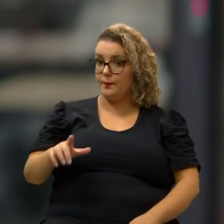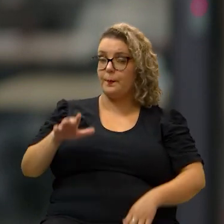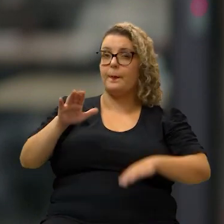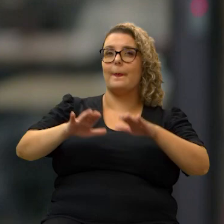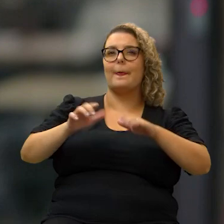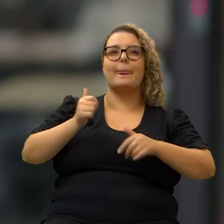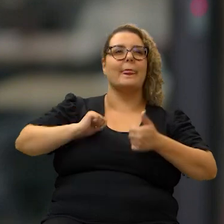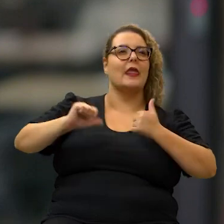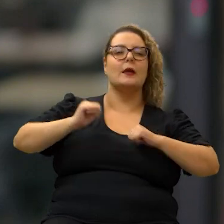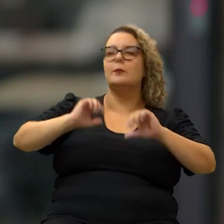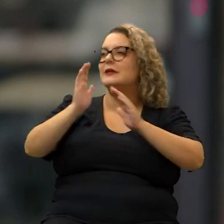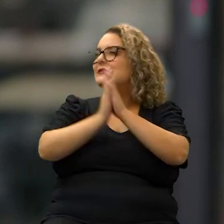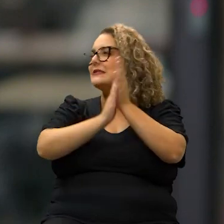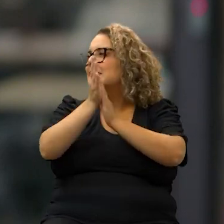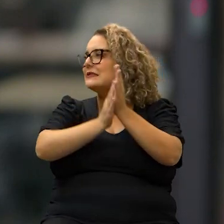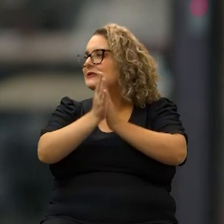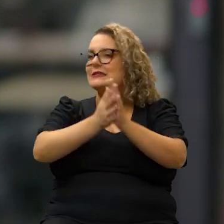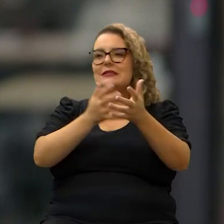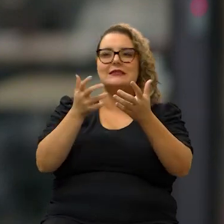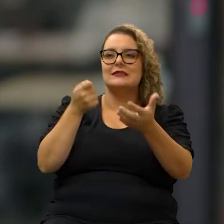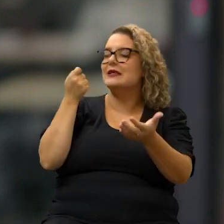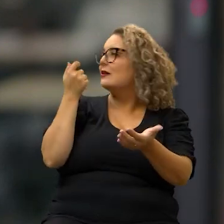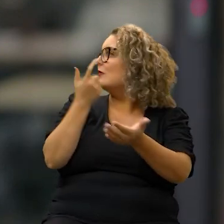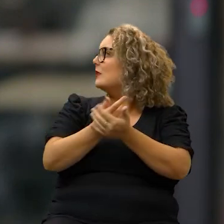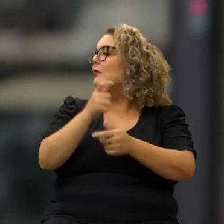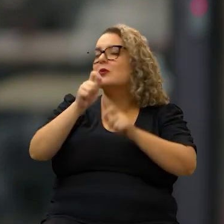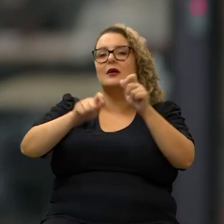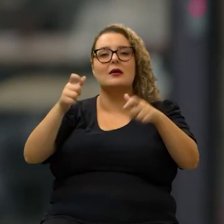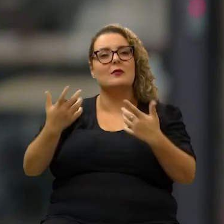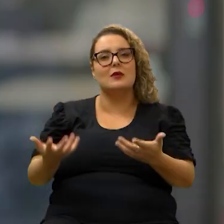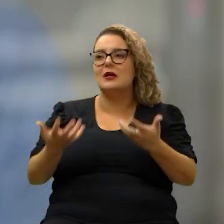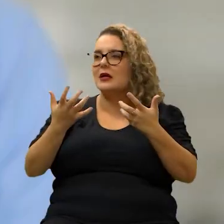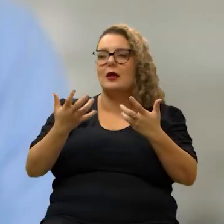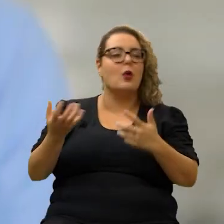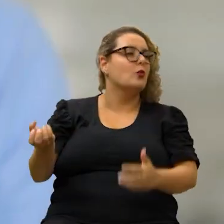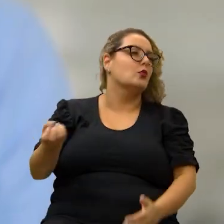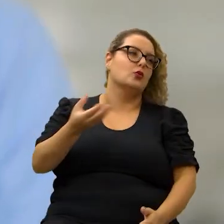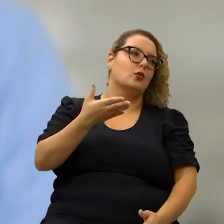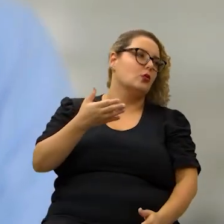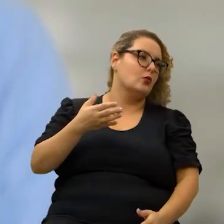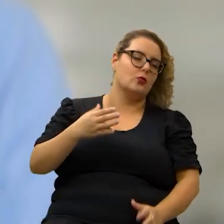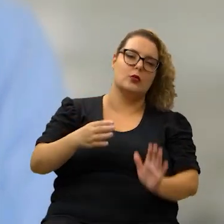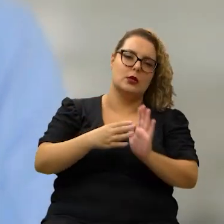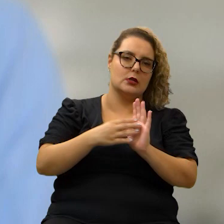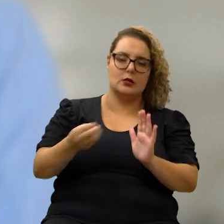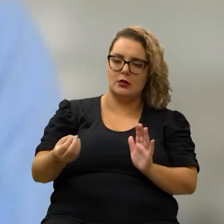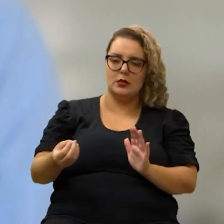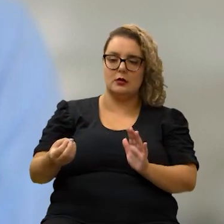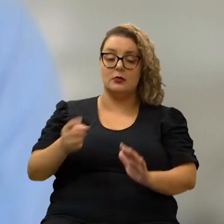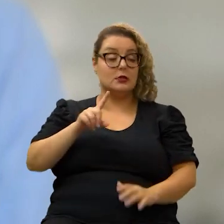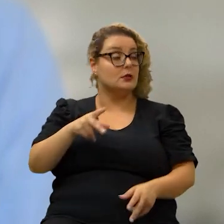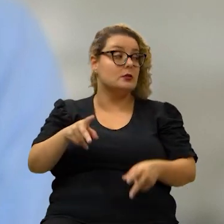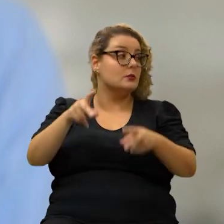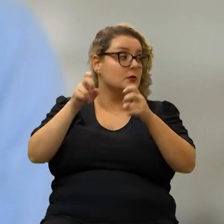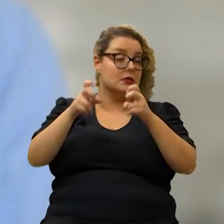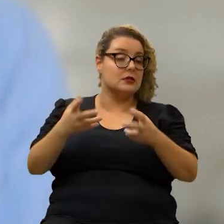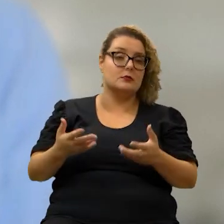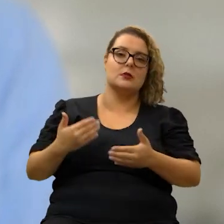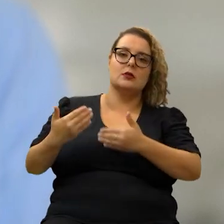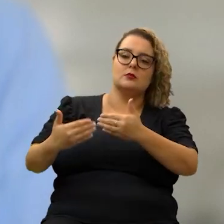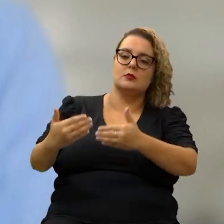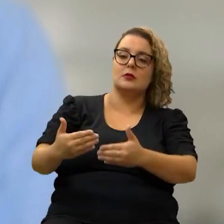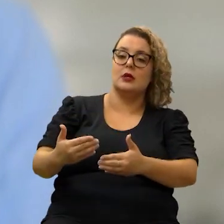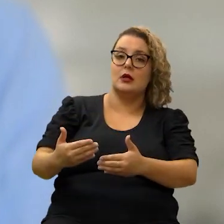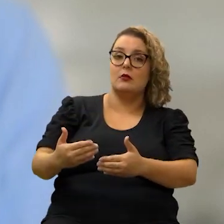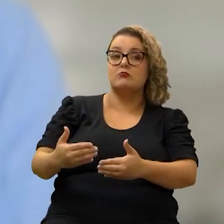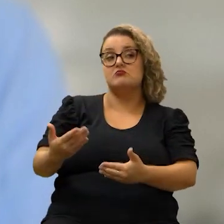tem uma certa ansiedade de comprar porque alguém comprou ou saiu um novo modelo e a gente não percebe que ao longo do